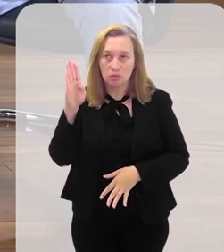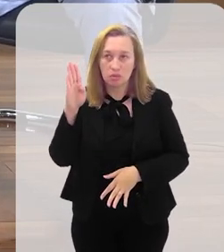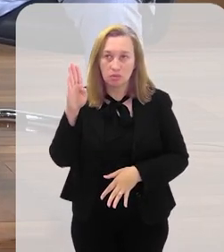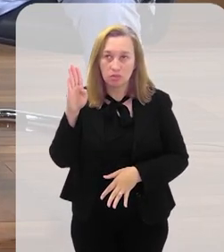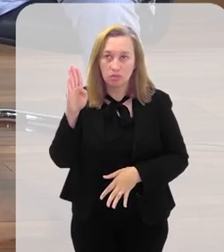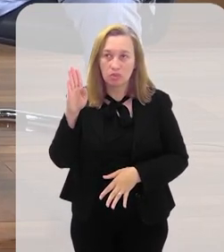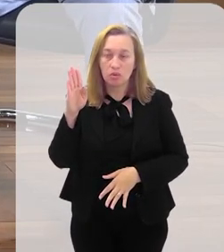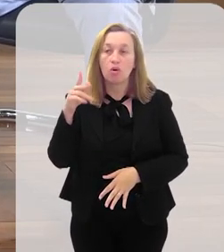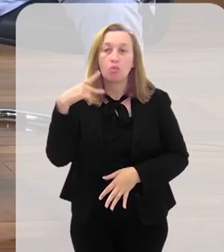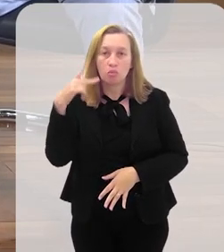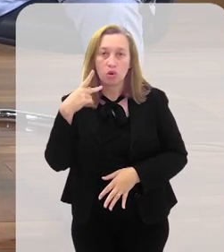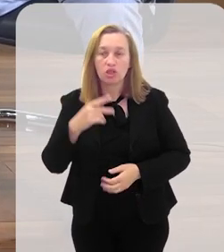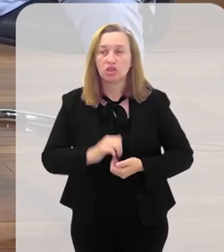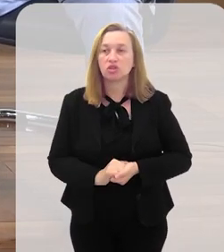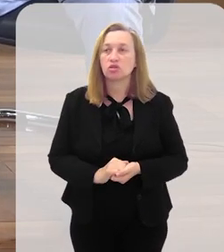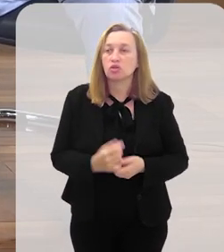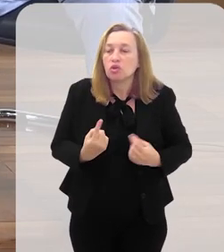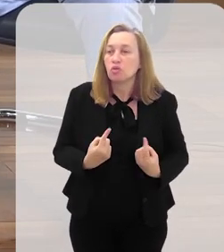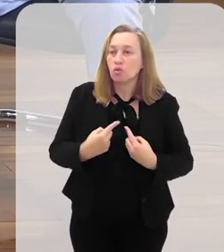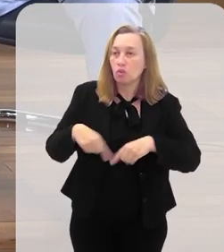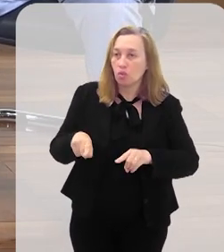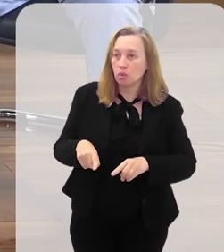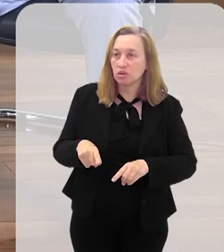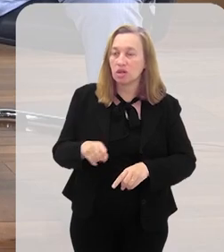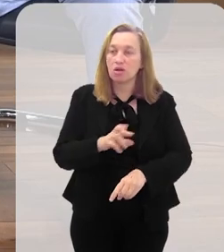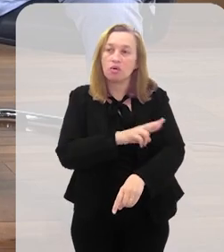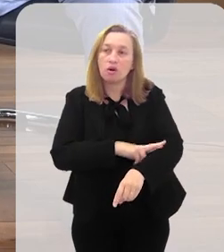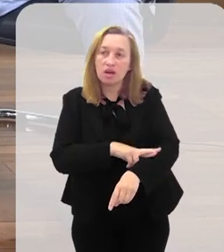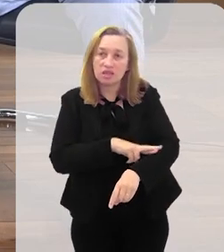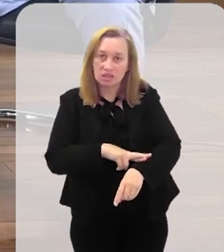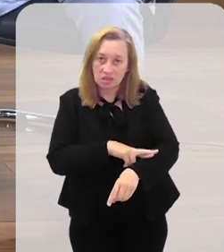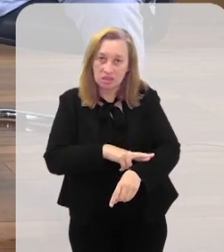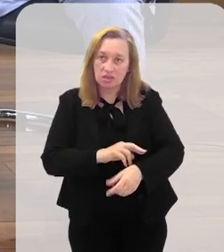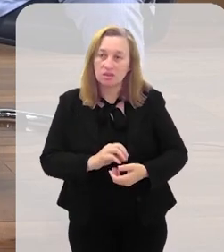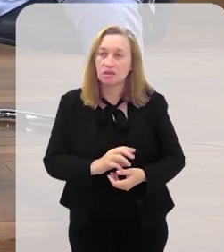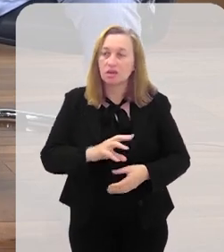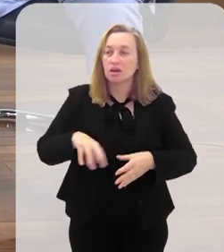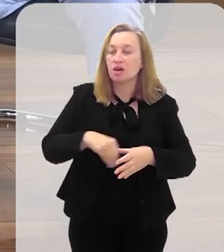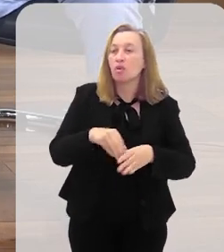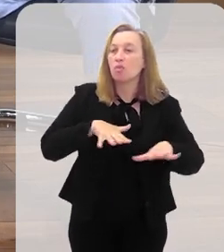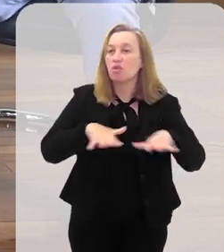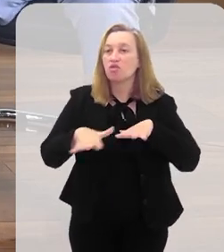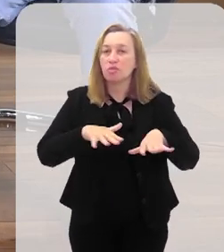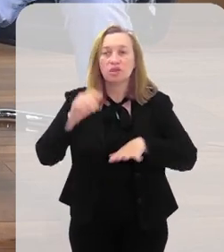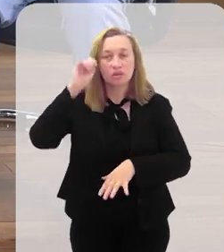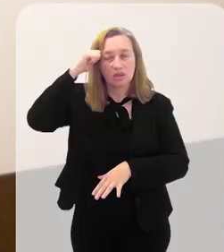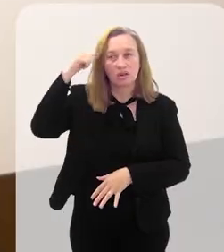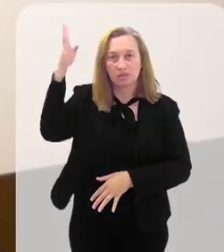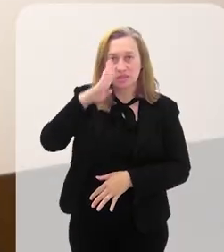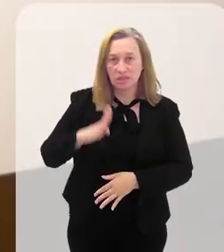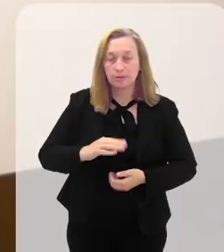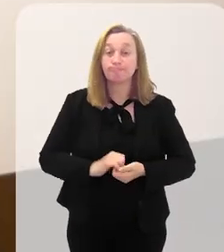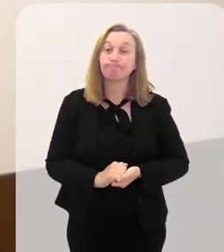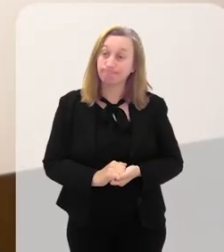político de combate ao racismo é colocado na subalternidade, que o movimento negro brasileiro.